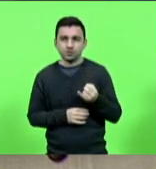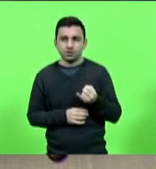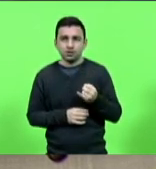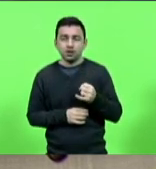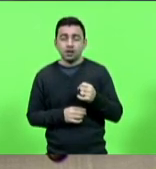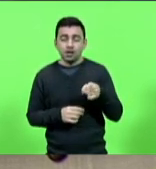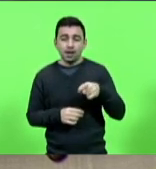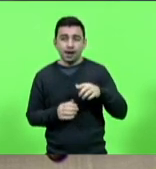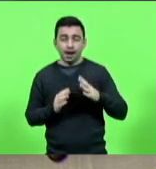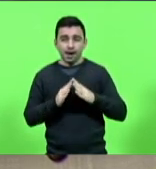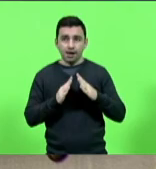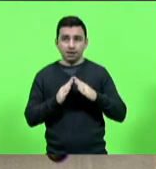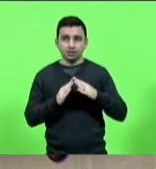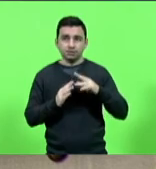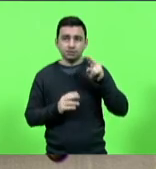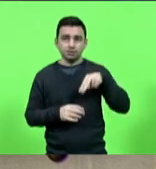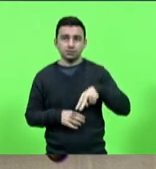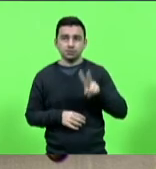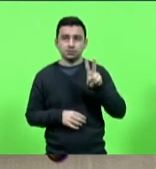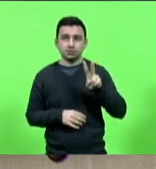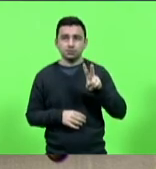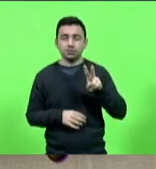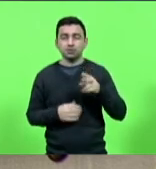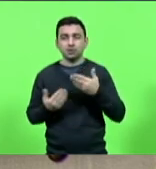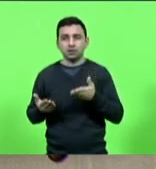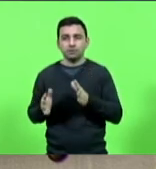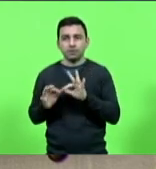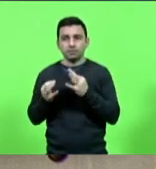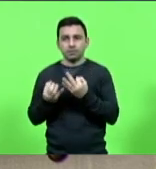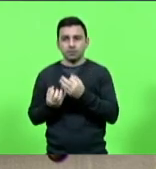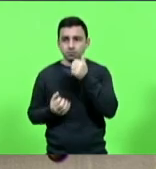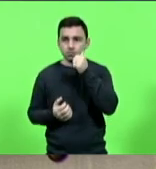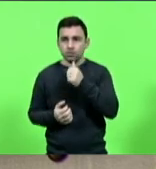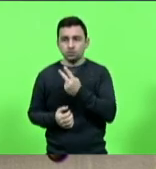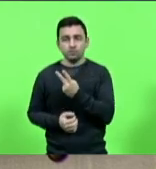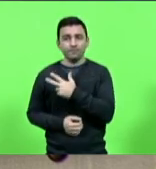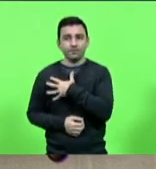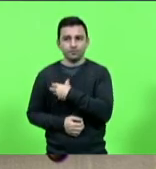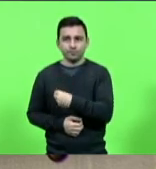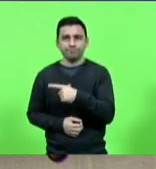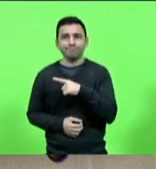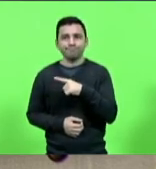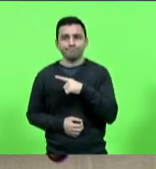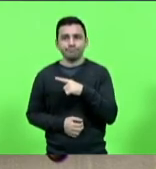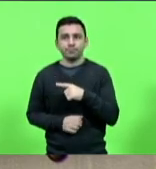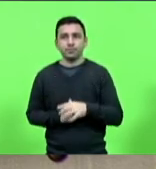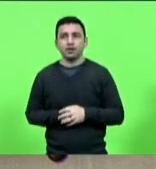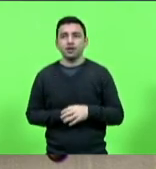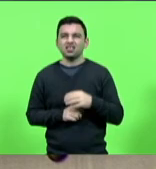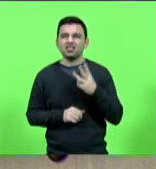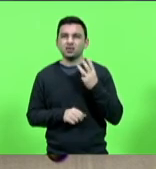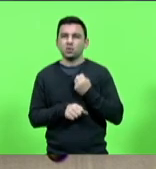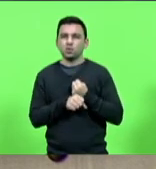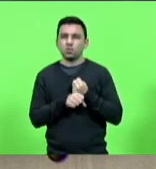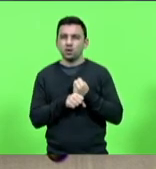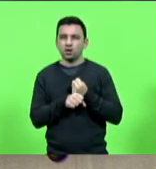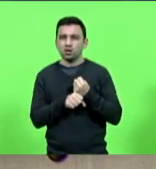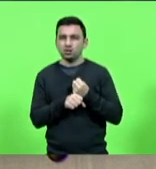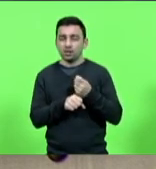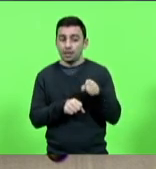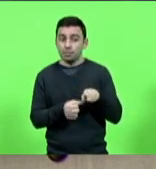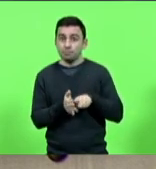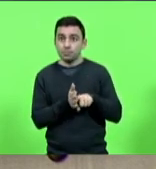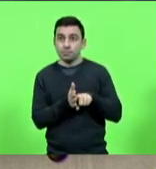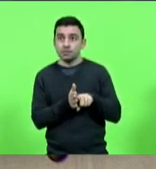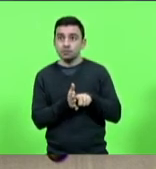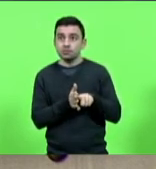e dois filhos. Há 38 anos, o Nicola pesquisava